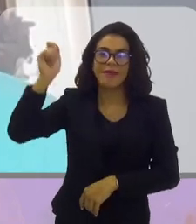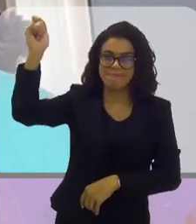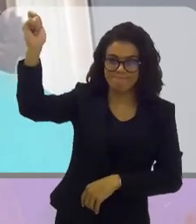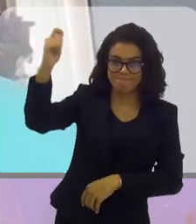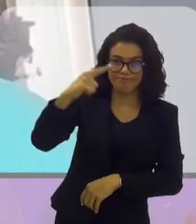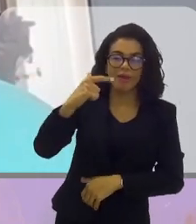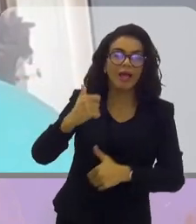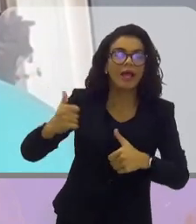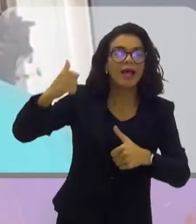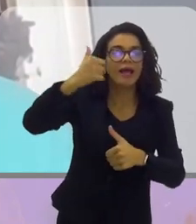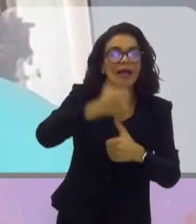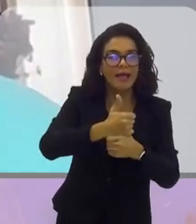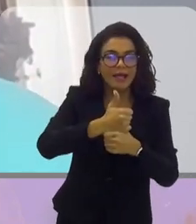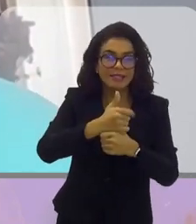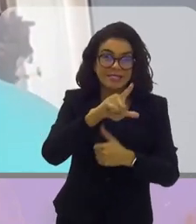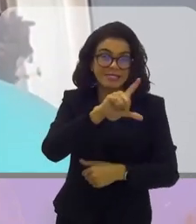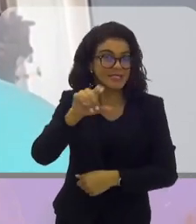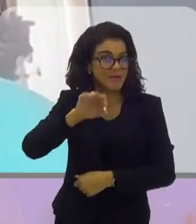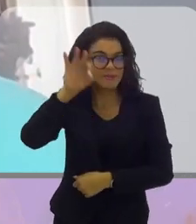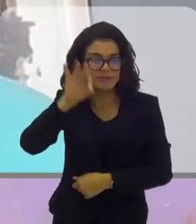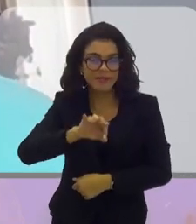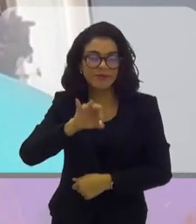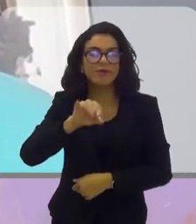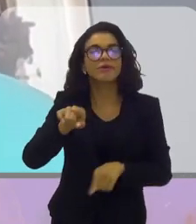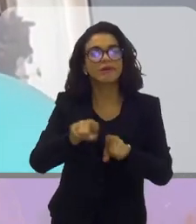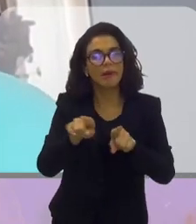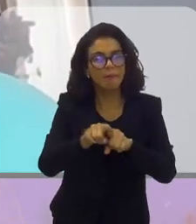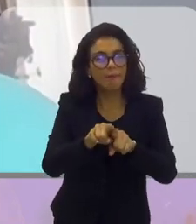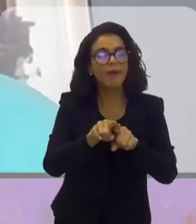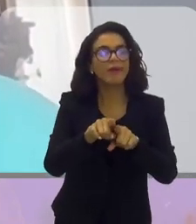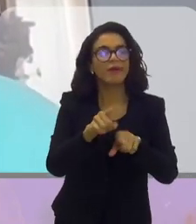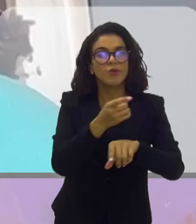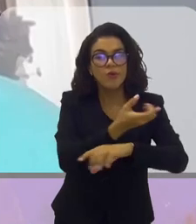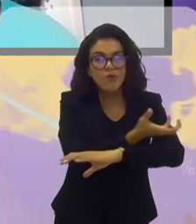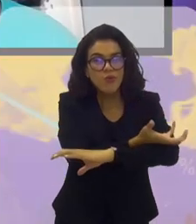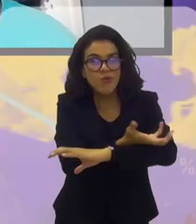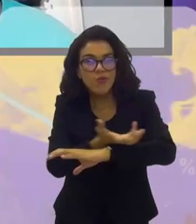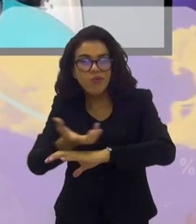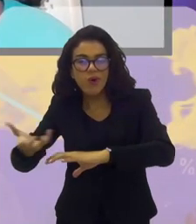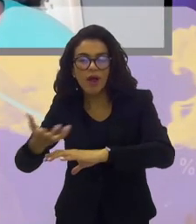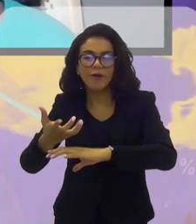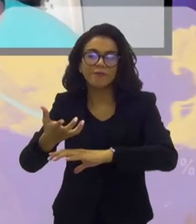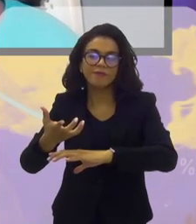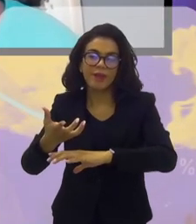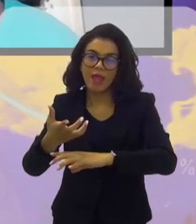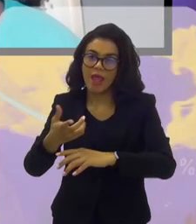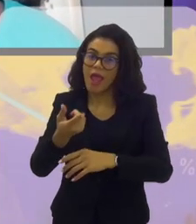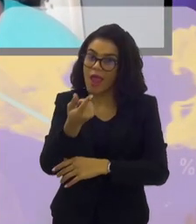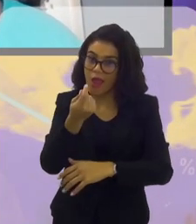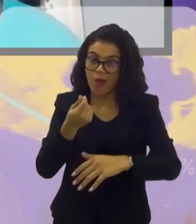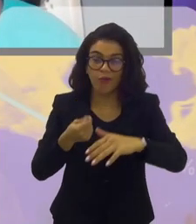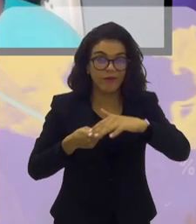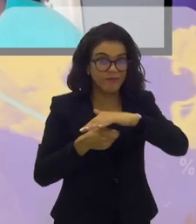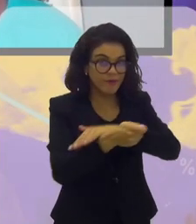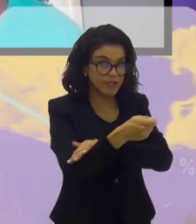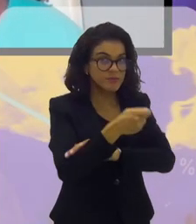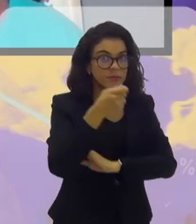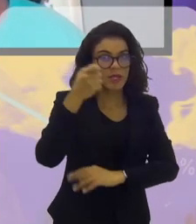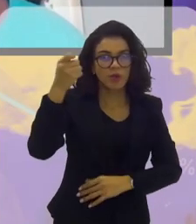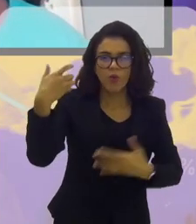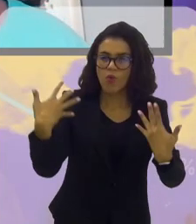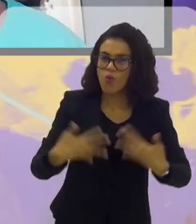têm iluminação suplementar. Todos, 100% deles. E no campo todo. Ou seja, é um investimento